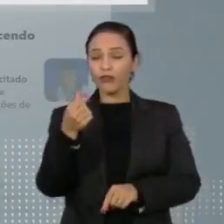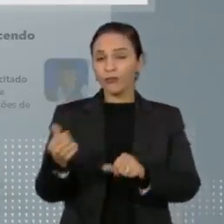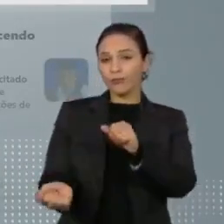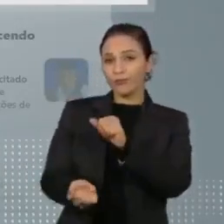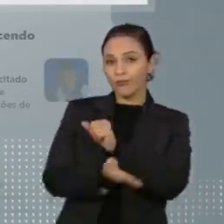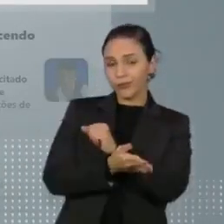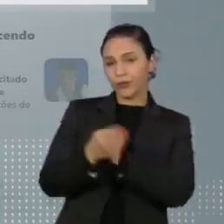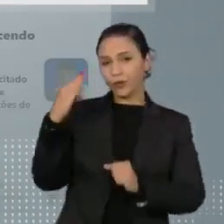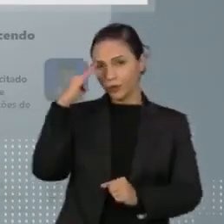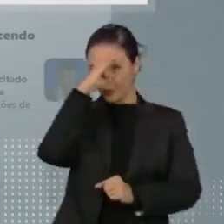Bolsonaro. Fecha aspas. detalhe do governo Bolsonaro.